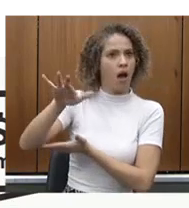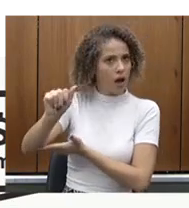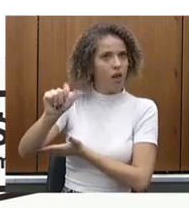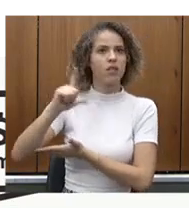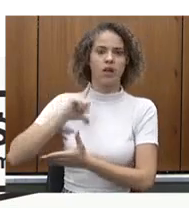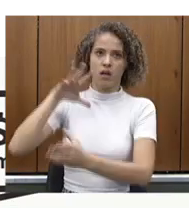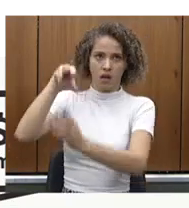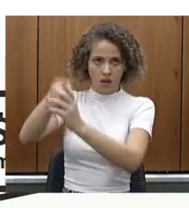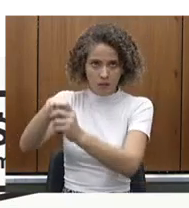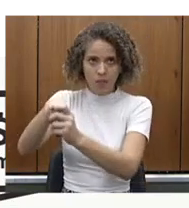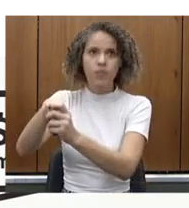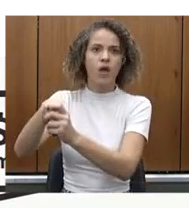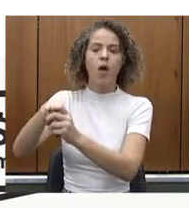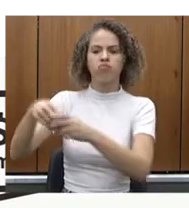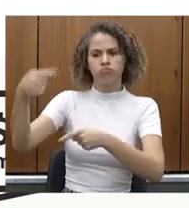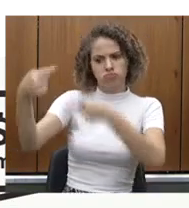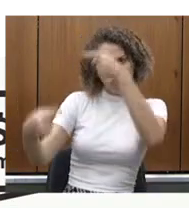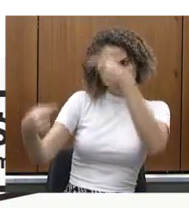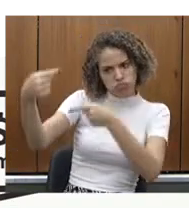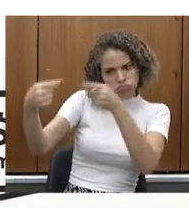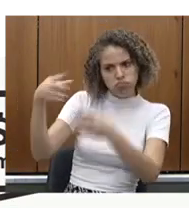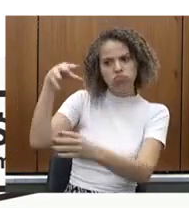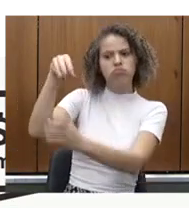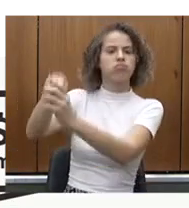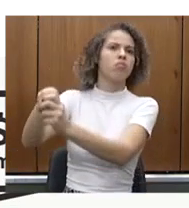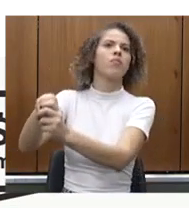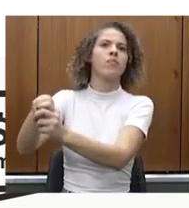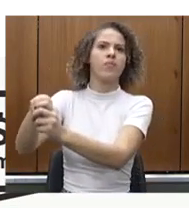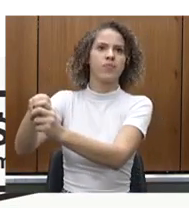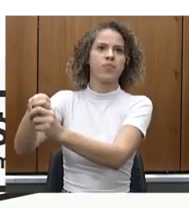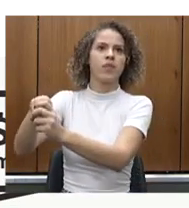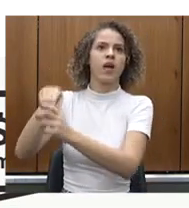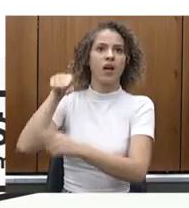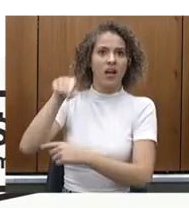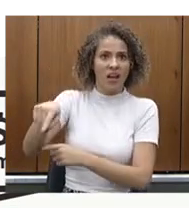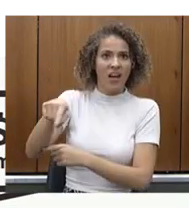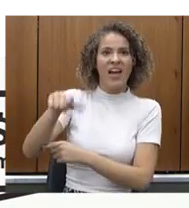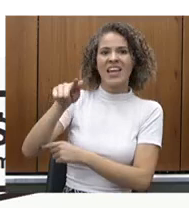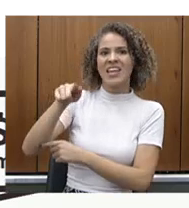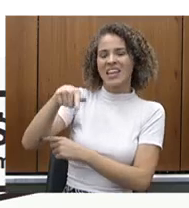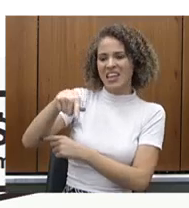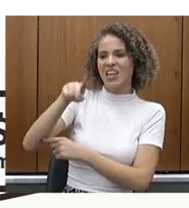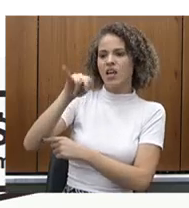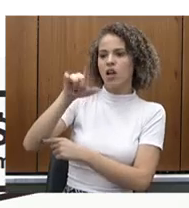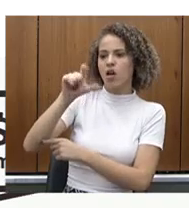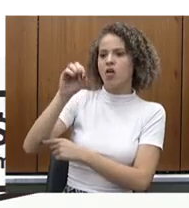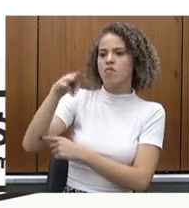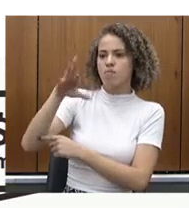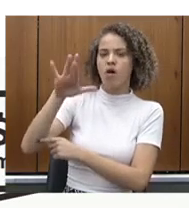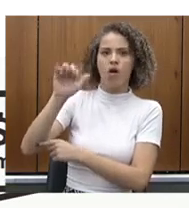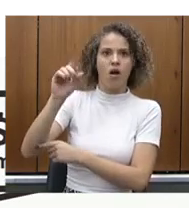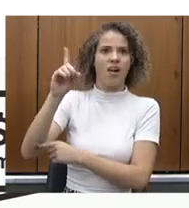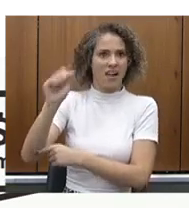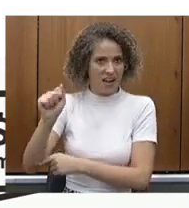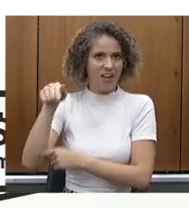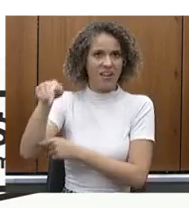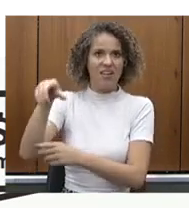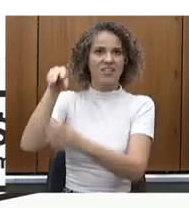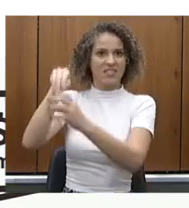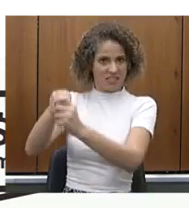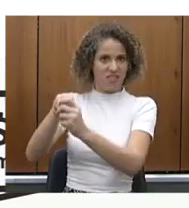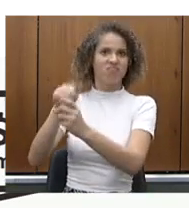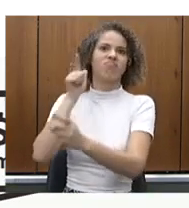da população negra e quilombola e mais recursos financeiros já temos aí para a saúde